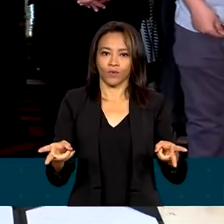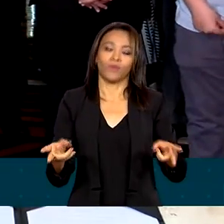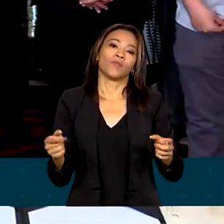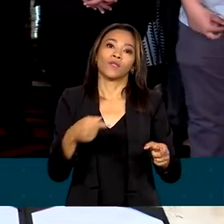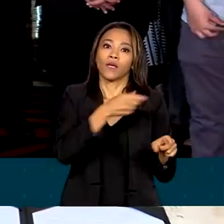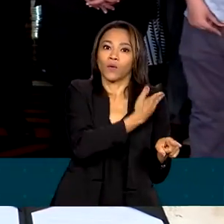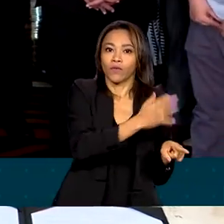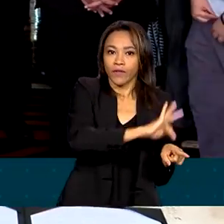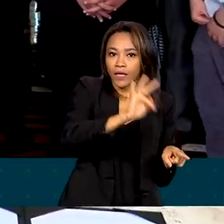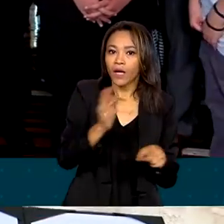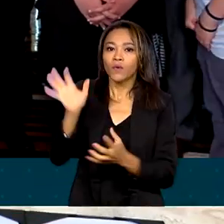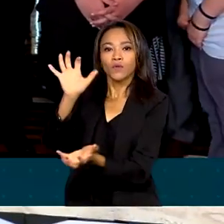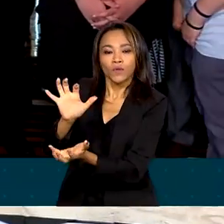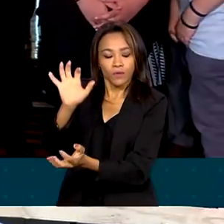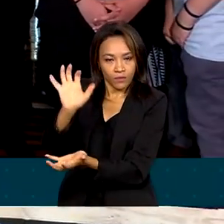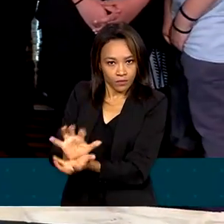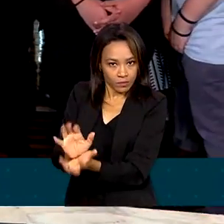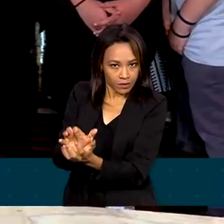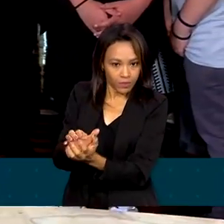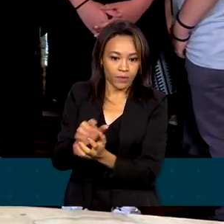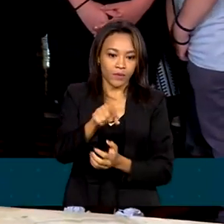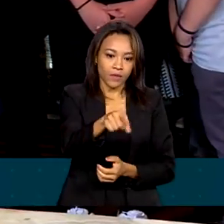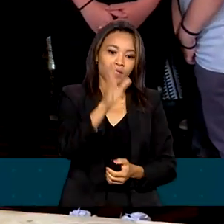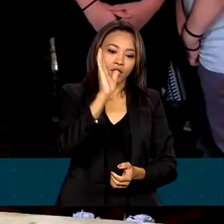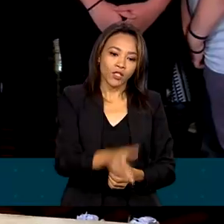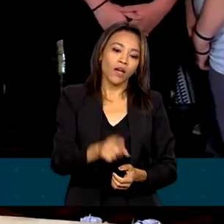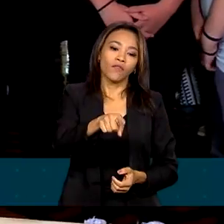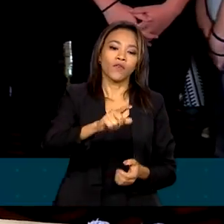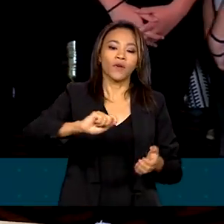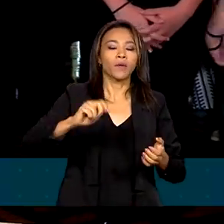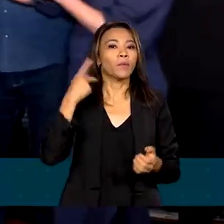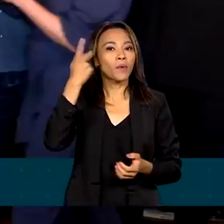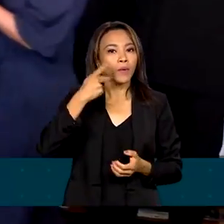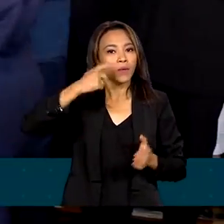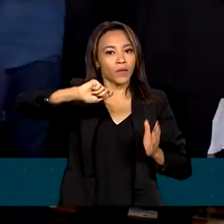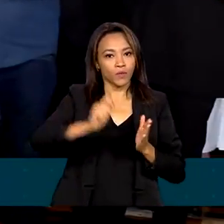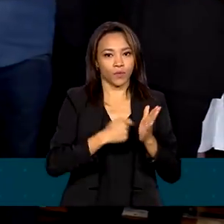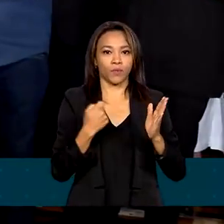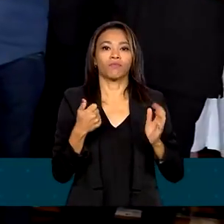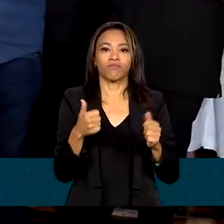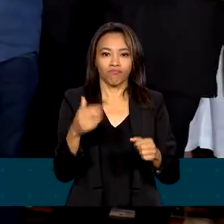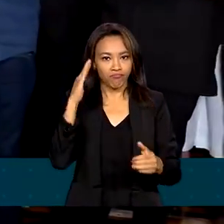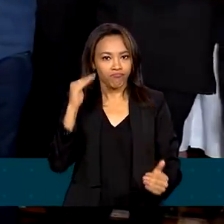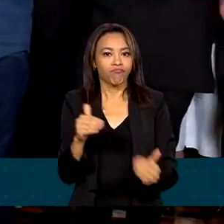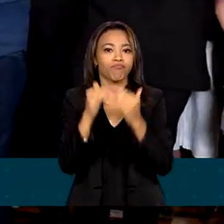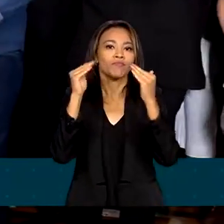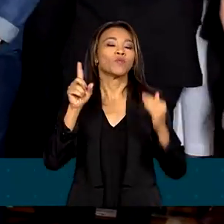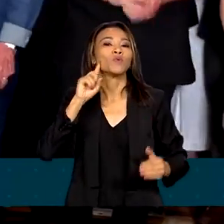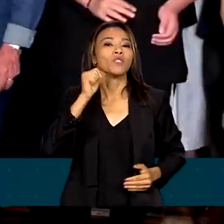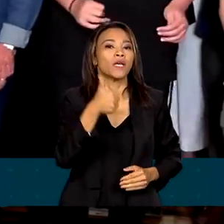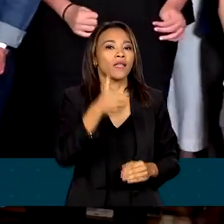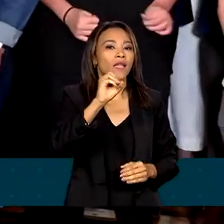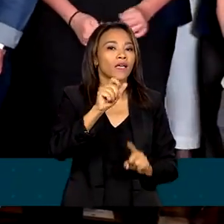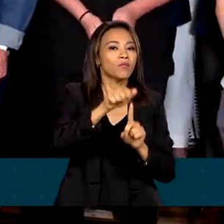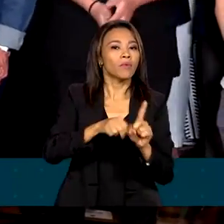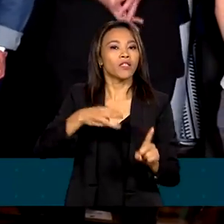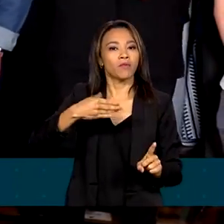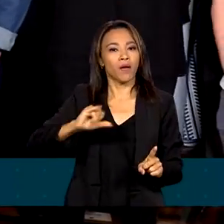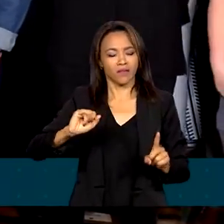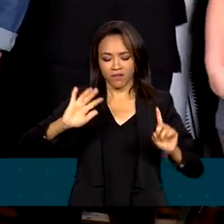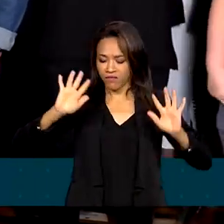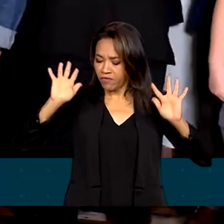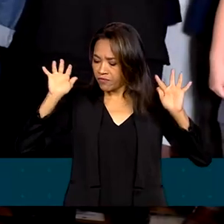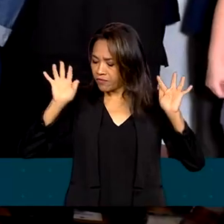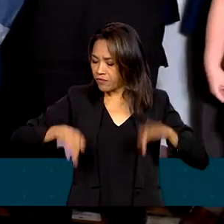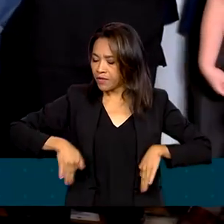de Pernambuco foi protocolado pela Advocacia Geral da União no Supremo Tribunal Federal, no dia 10 de março, encerrando